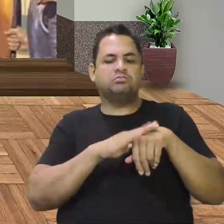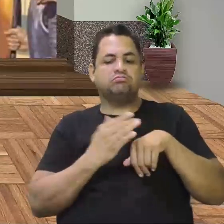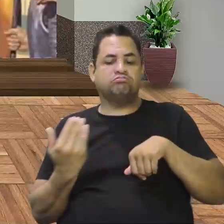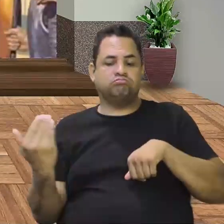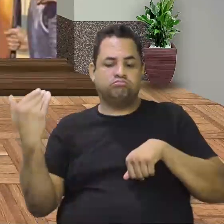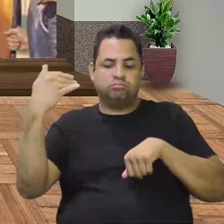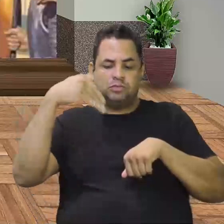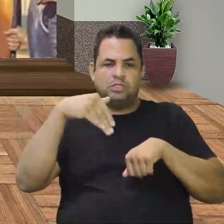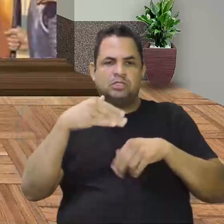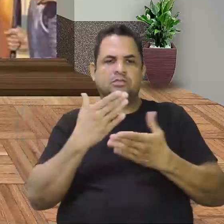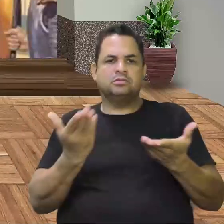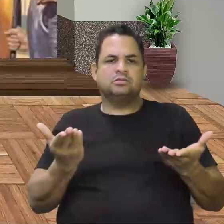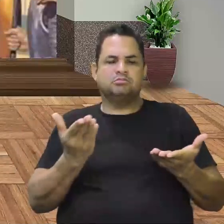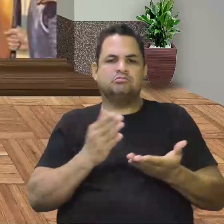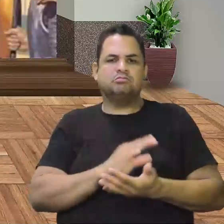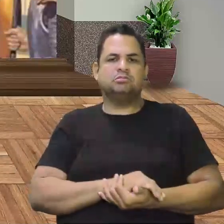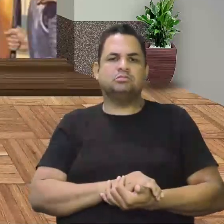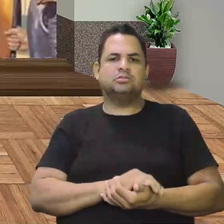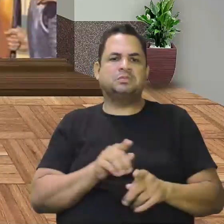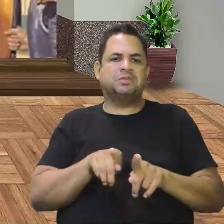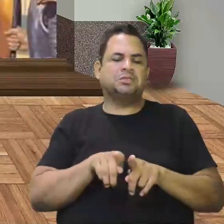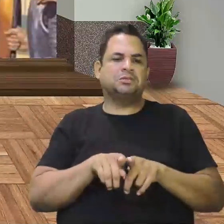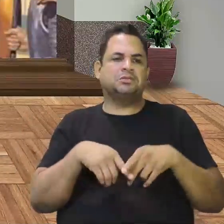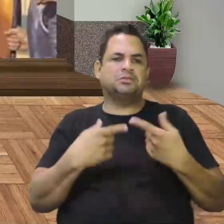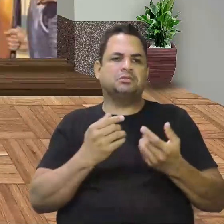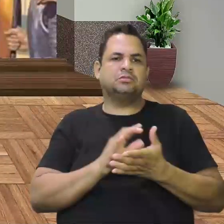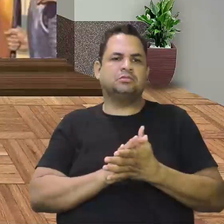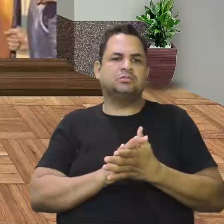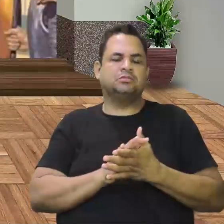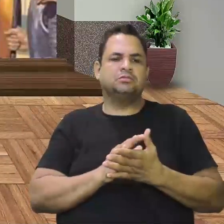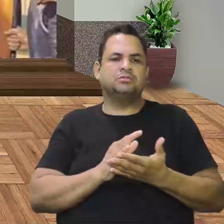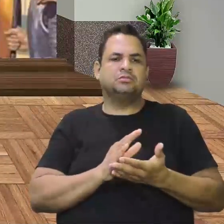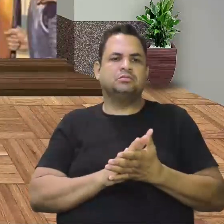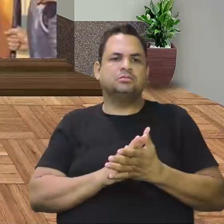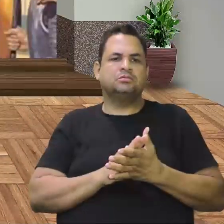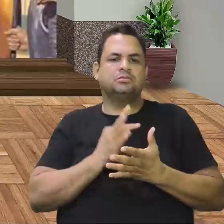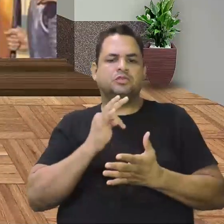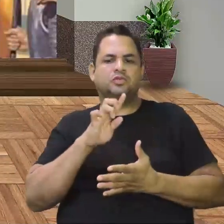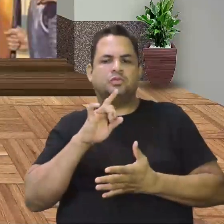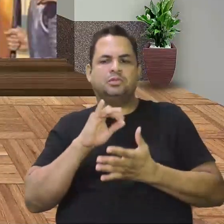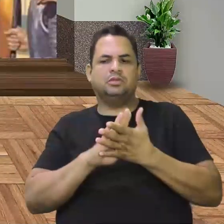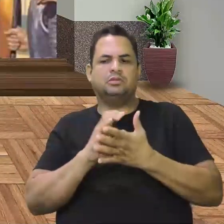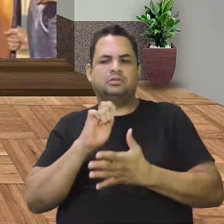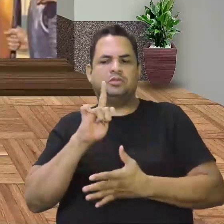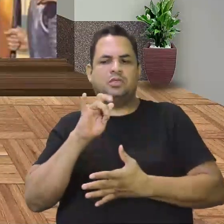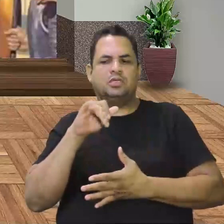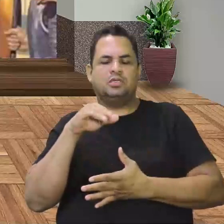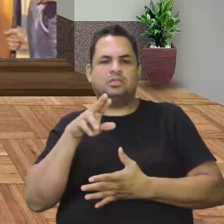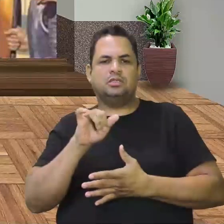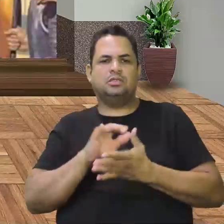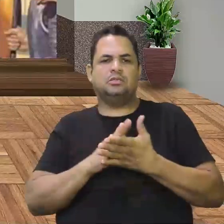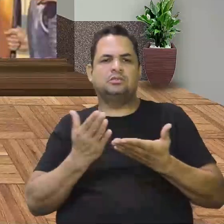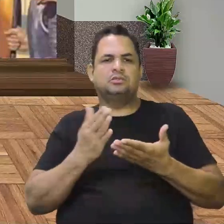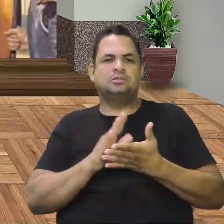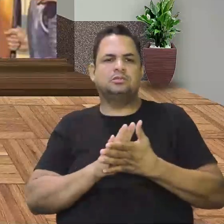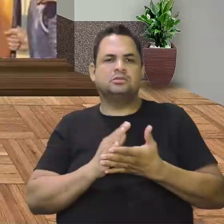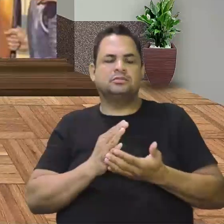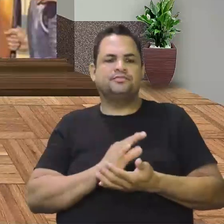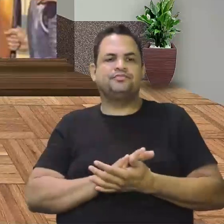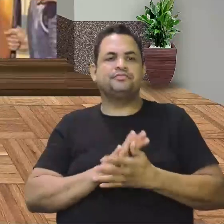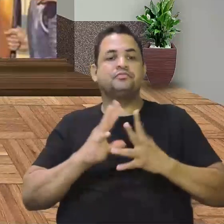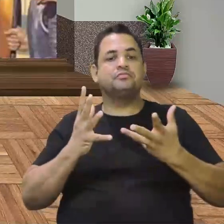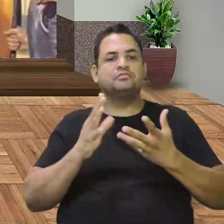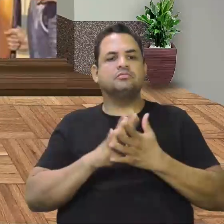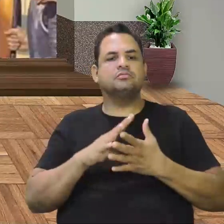eram conhecidas por esses povos. Não foram só os tupis, os guaranis, os hispanos, os jeios aqui que